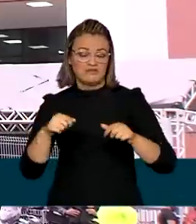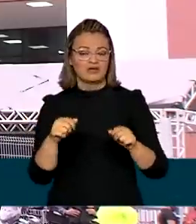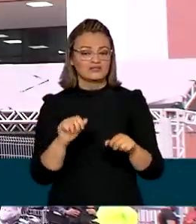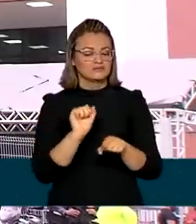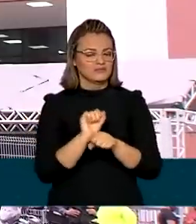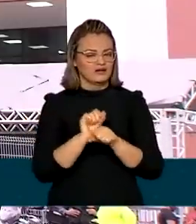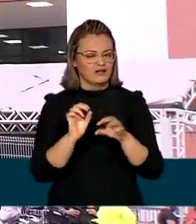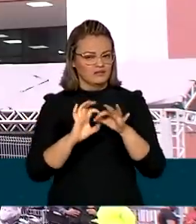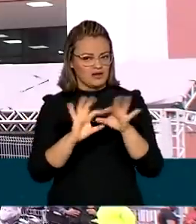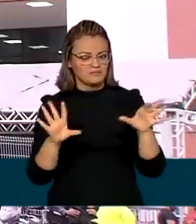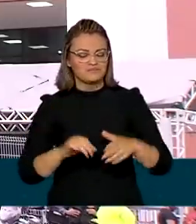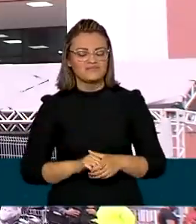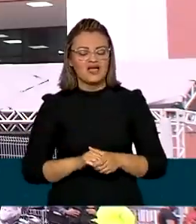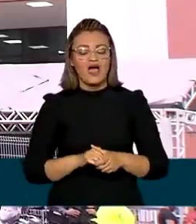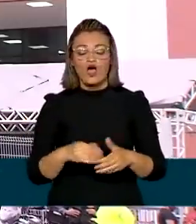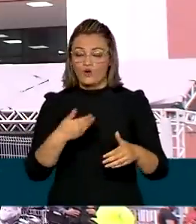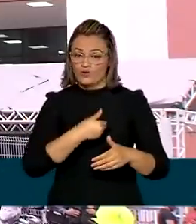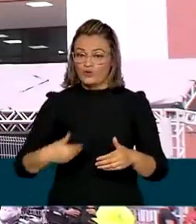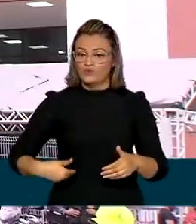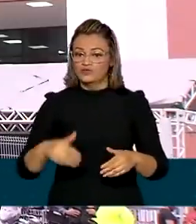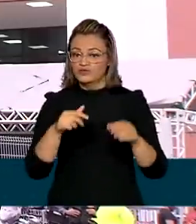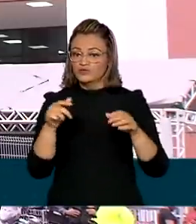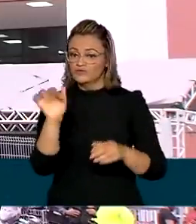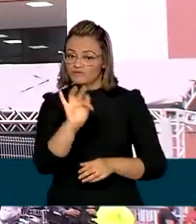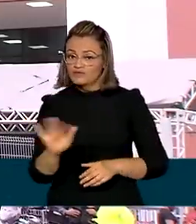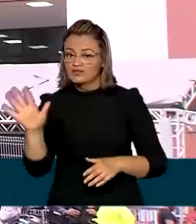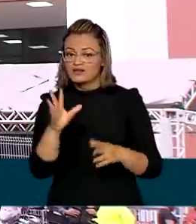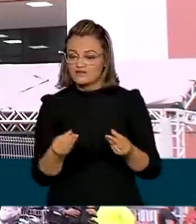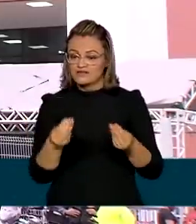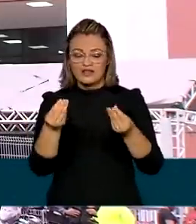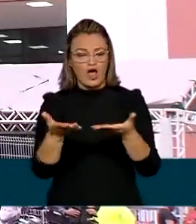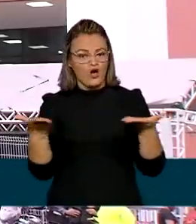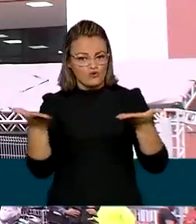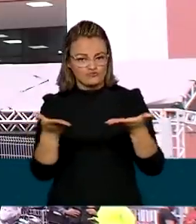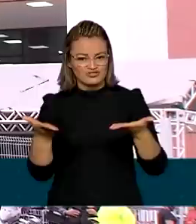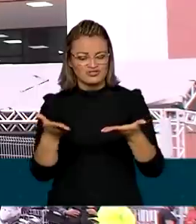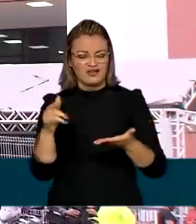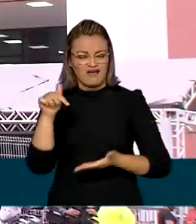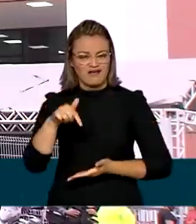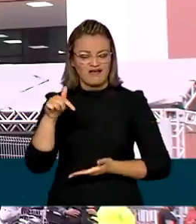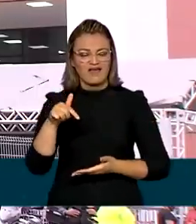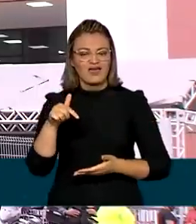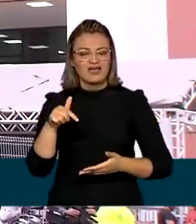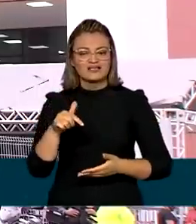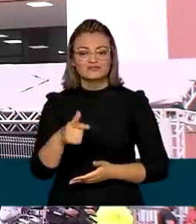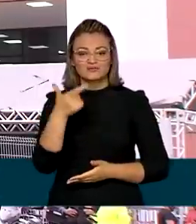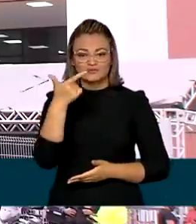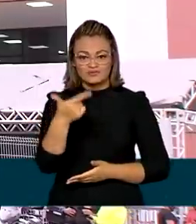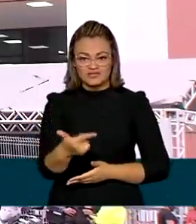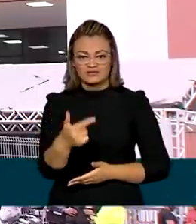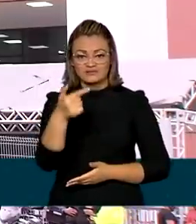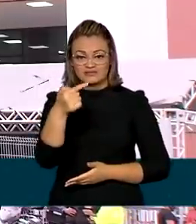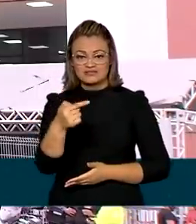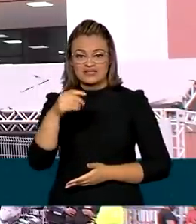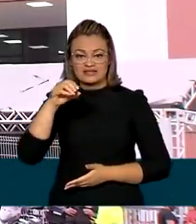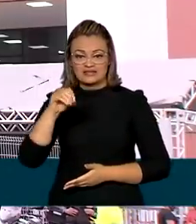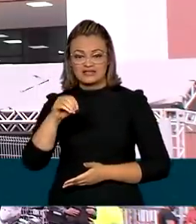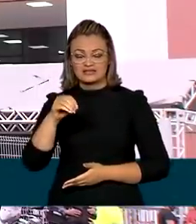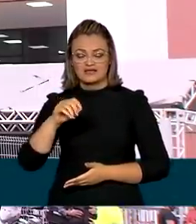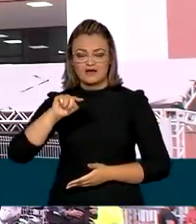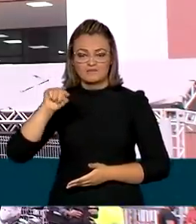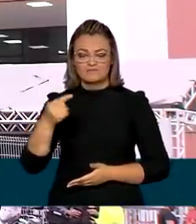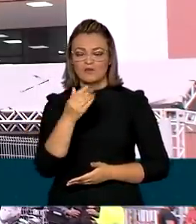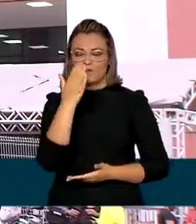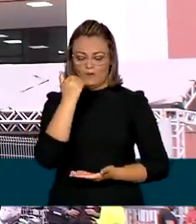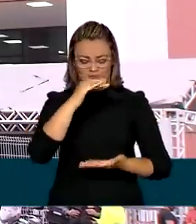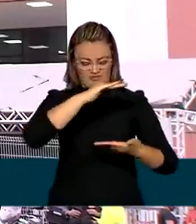Renata, além da inauguração, o governo federal também vai entregar hoje aqui no Estado mais de 270 mil cestas